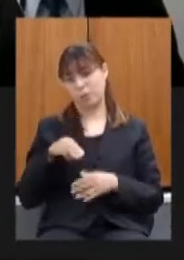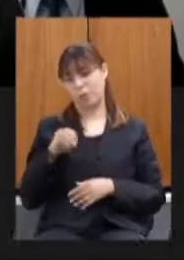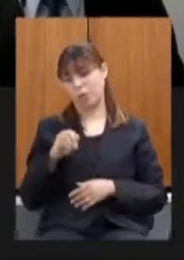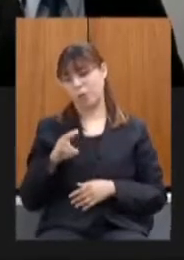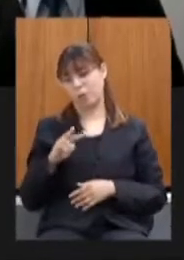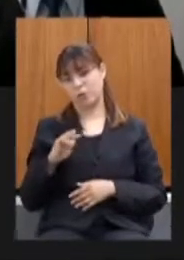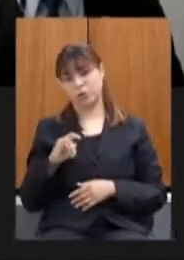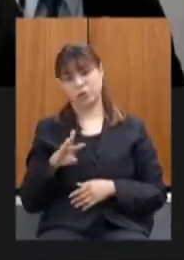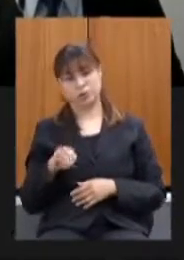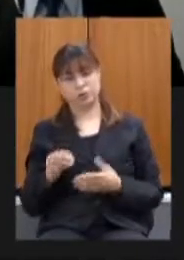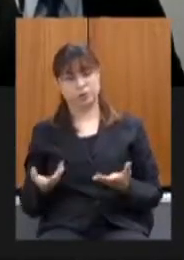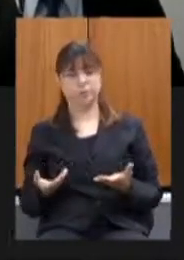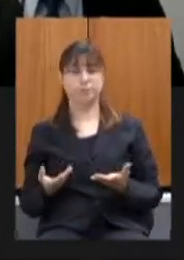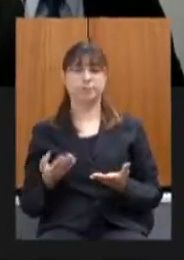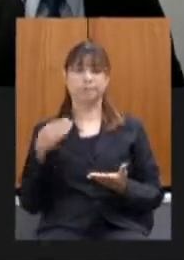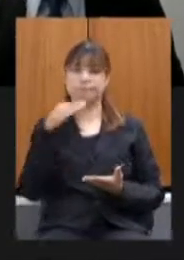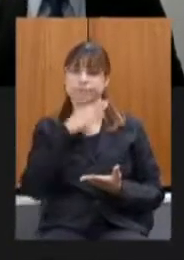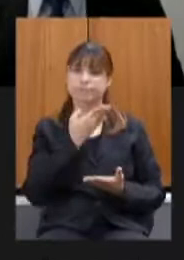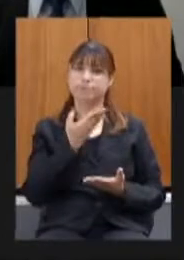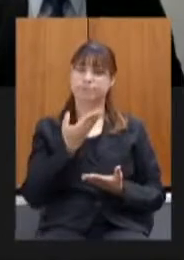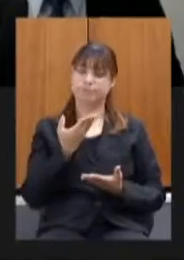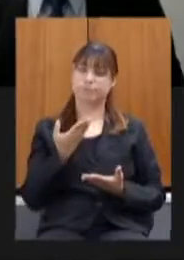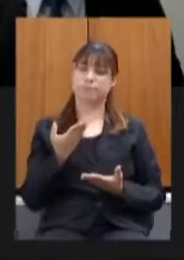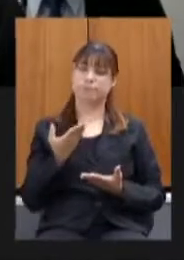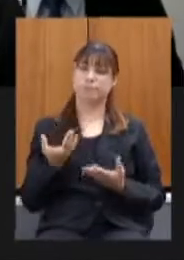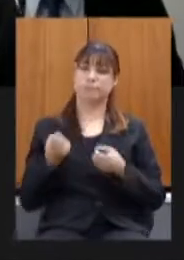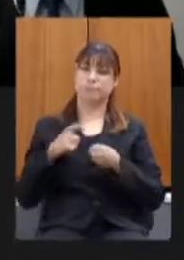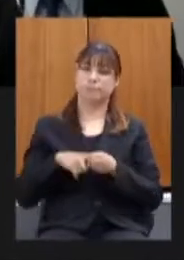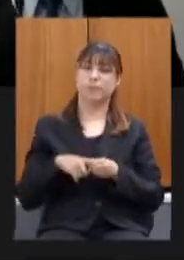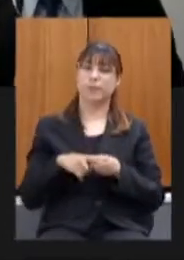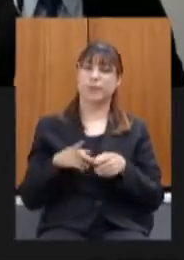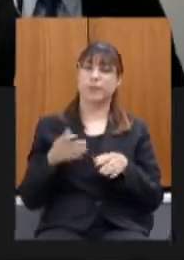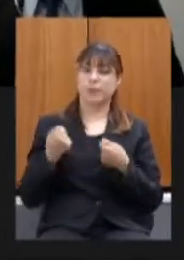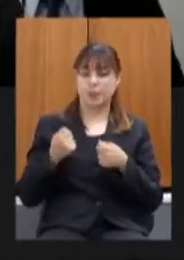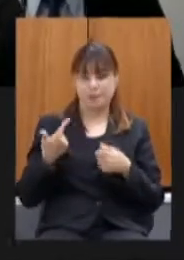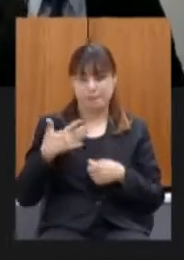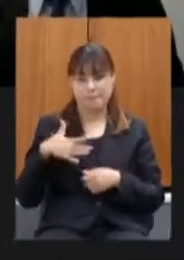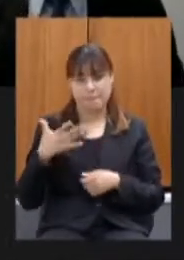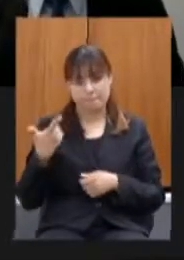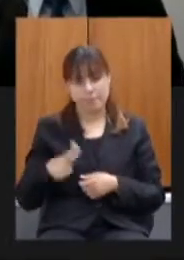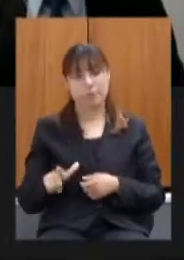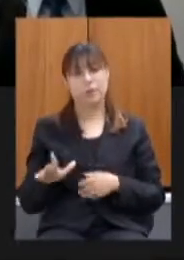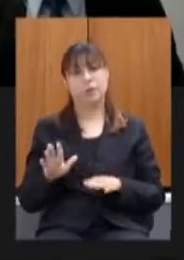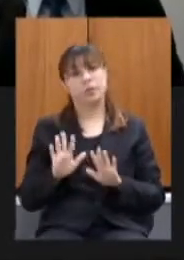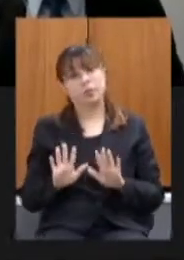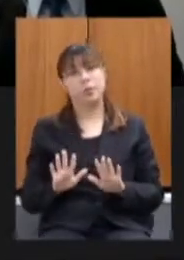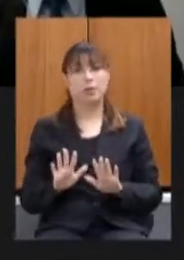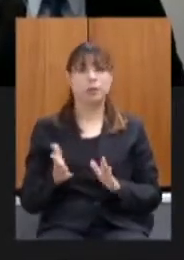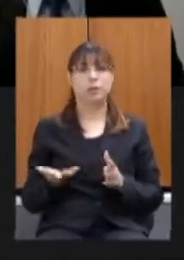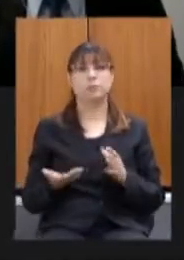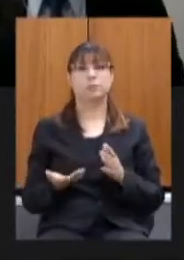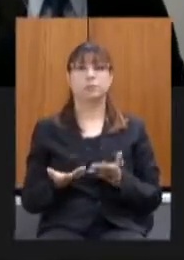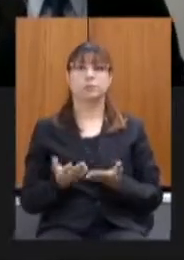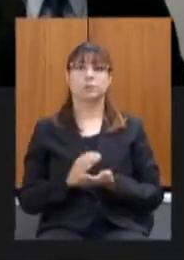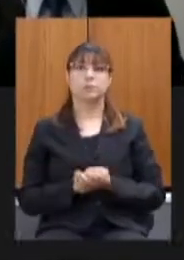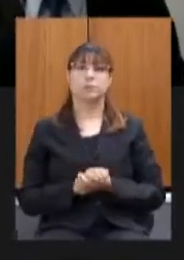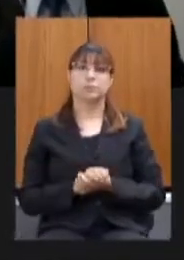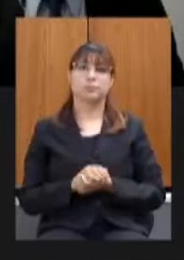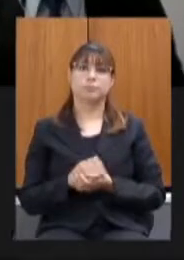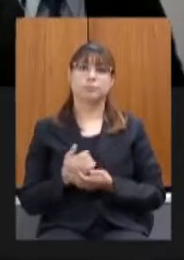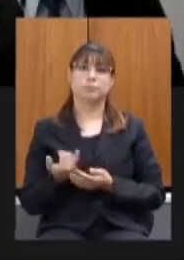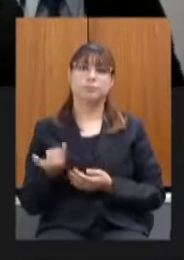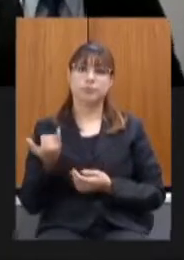enxerga aí um início de recuperação ainda necessário muito mais mas pelo menos é um pouco é uma notícia um pouco